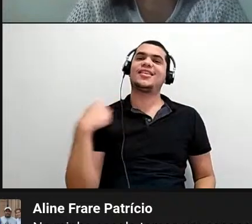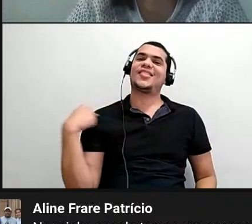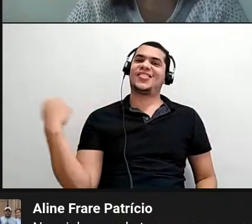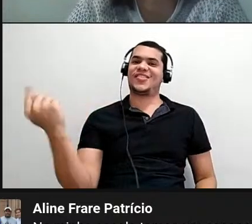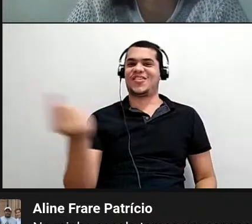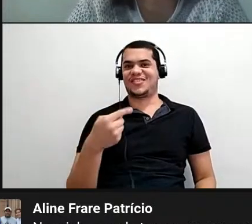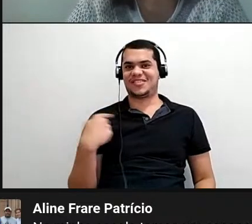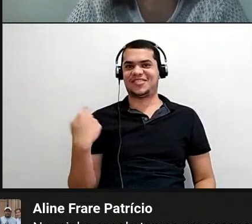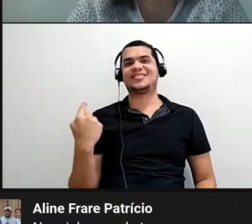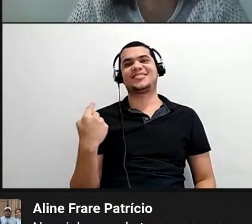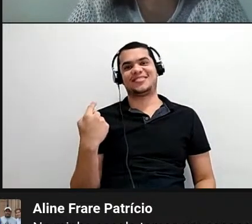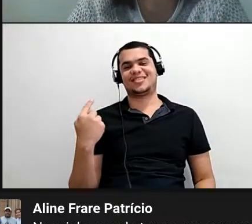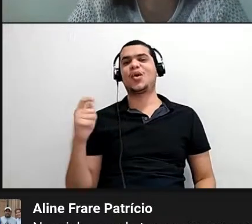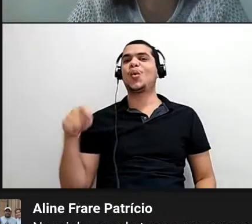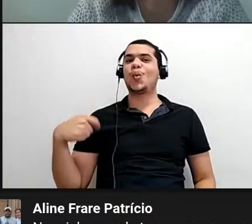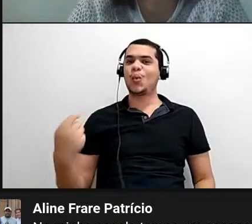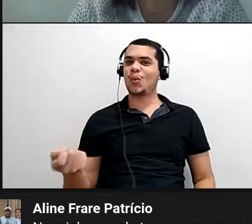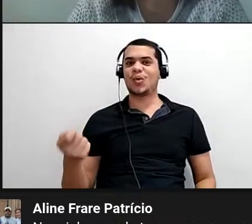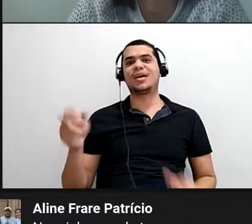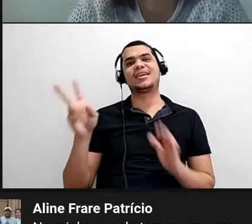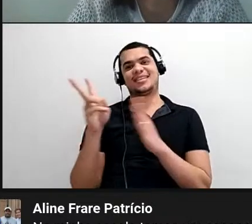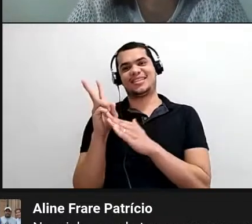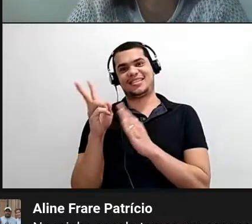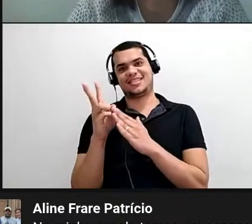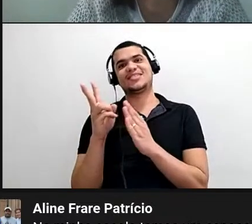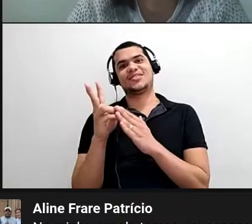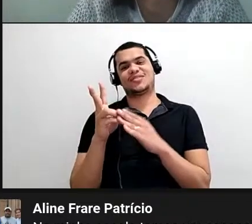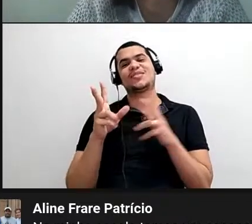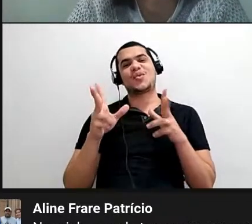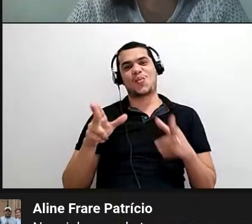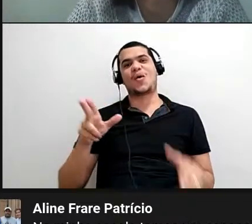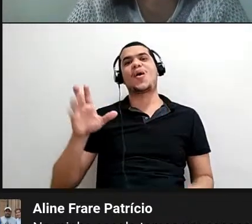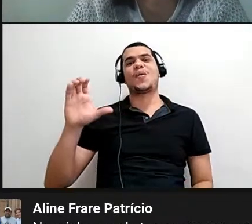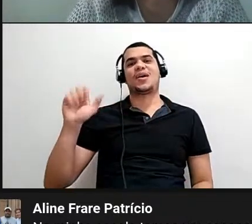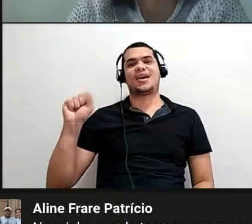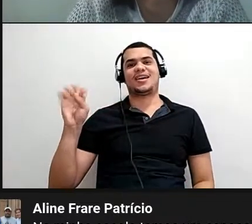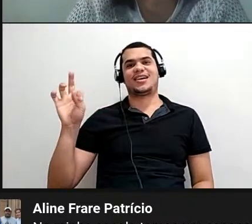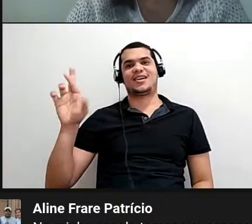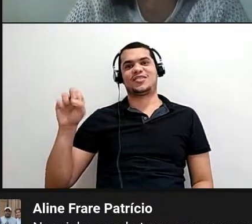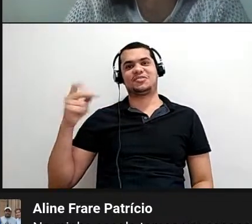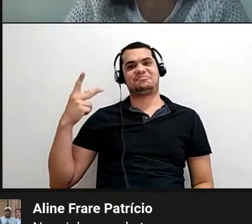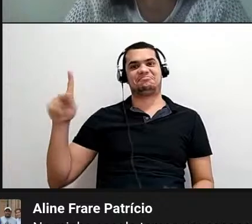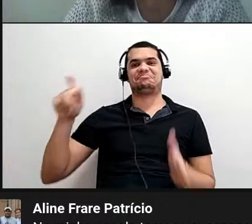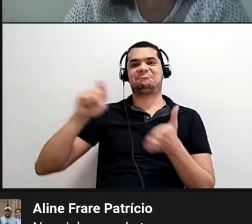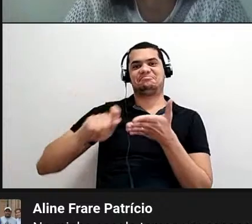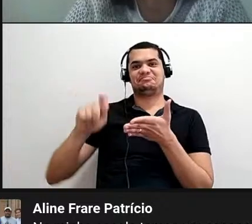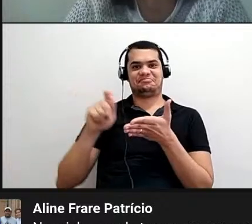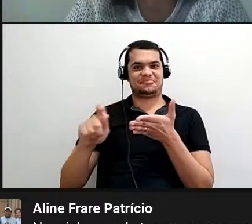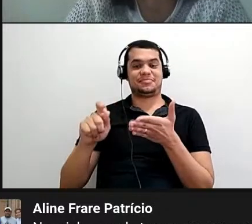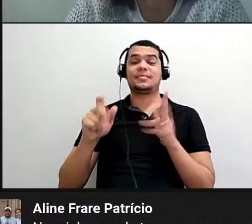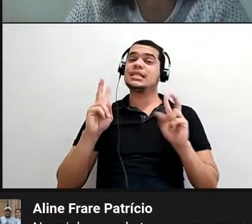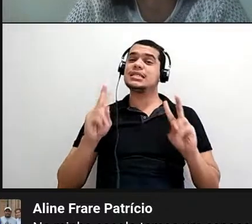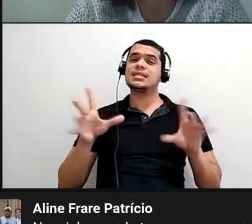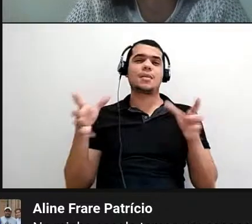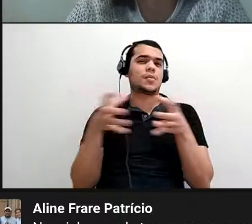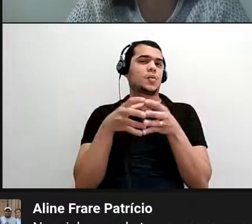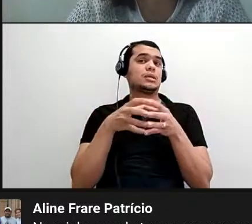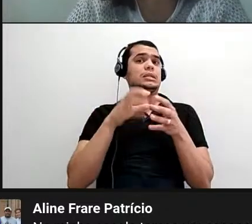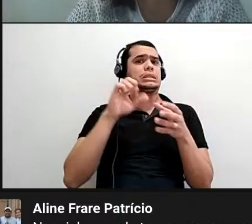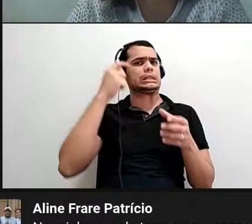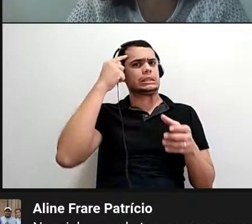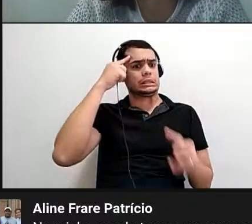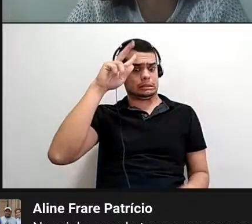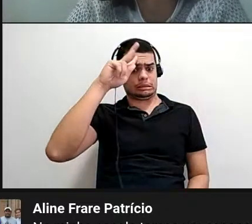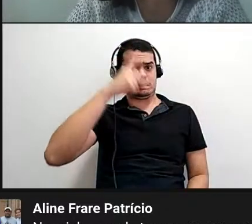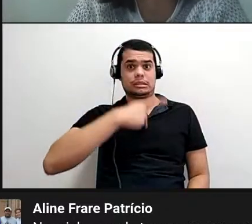nós é índio, como diz o Viveiro de Castro, então sempre é coletivo. Mesmo que você se ache só, você tem